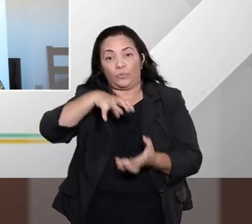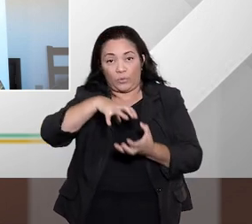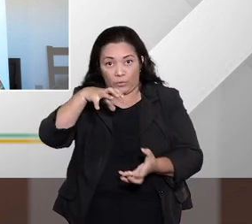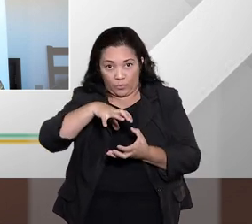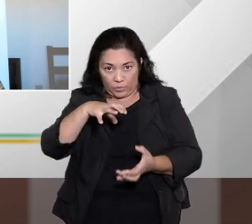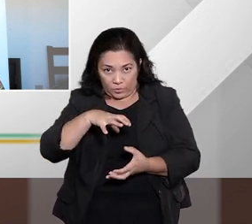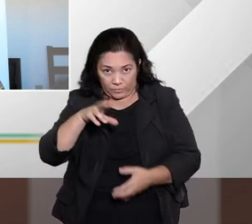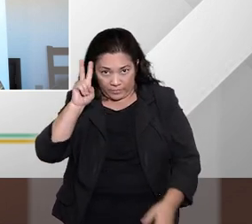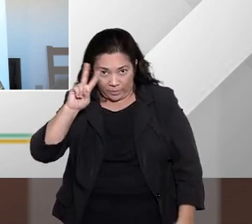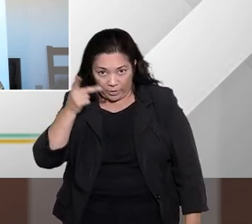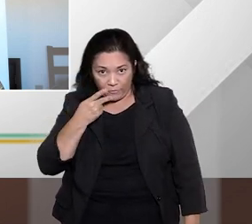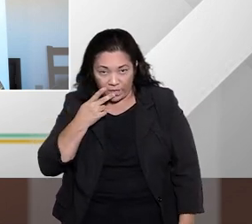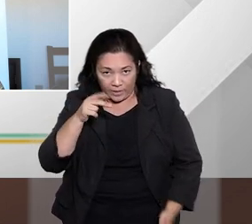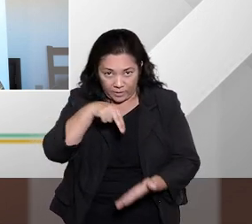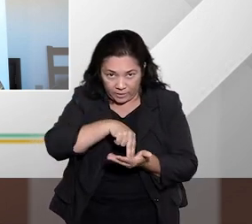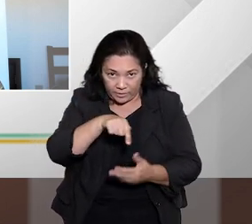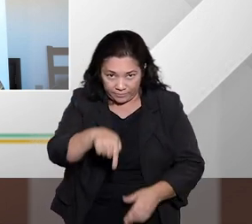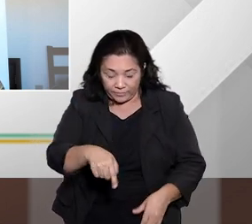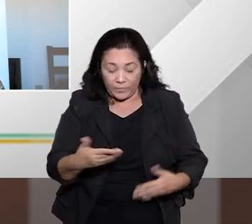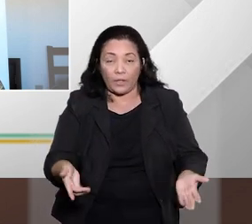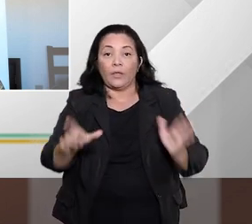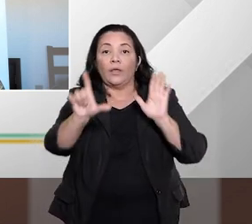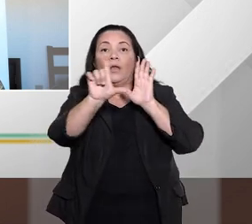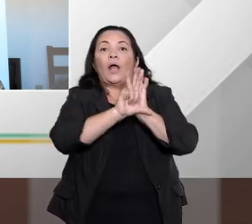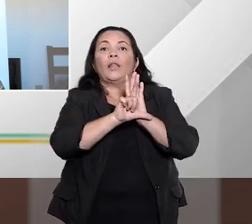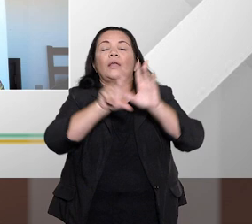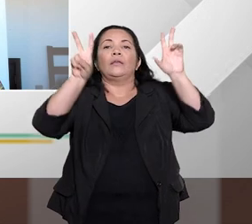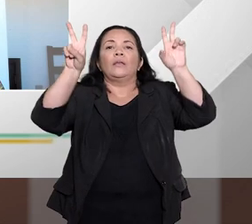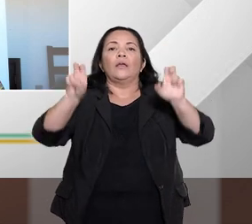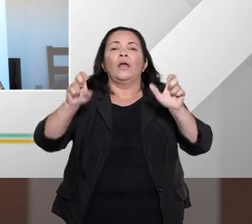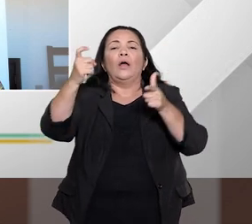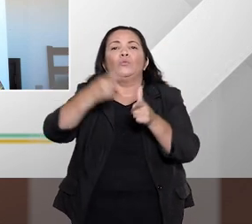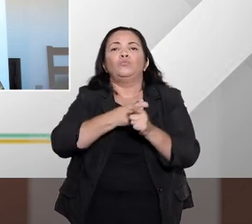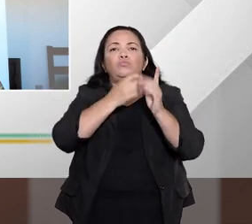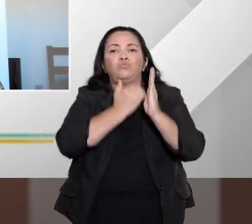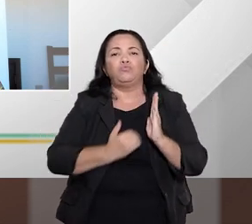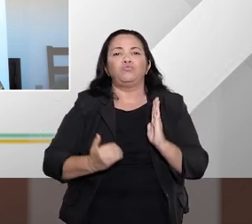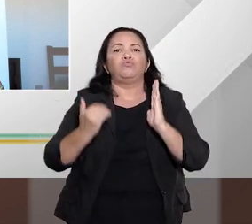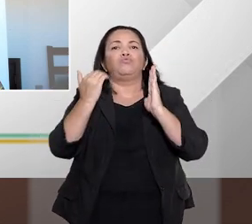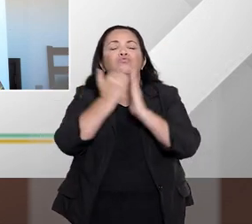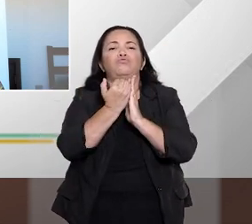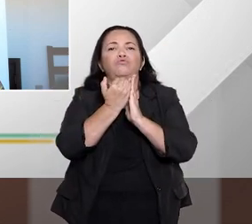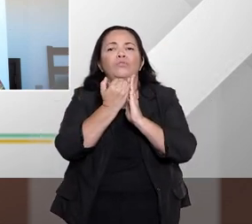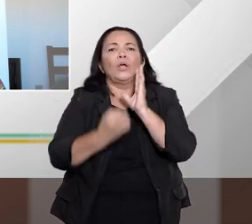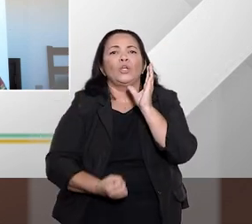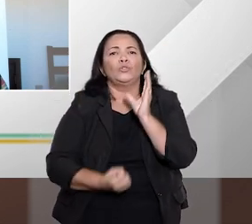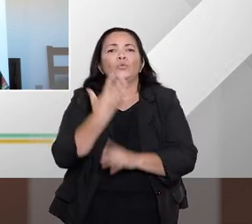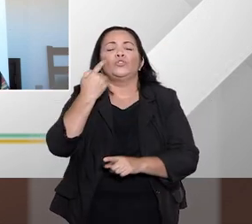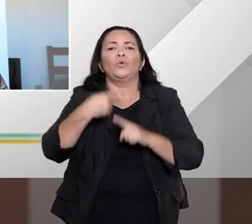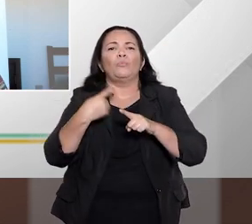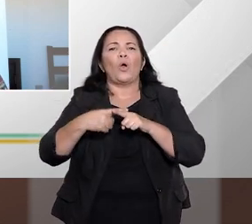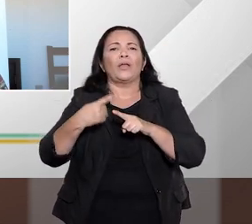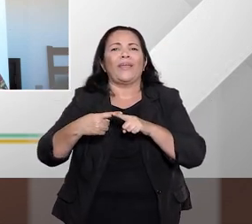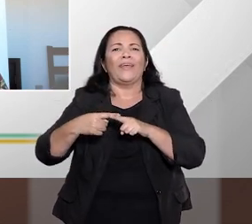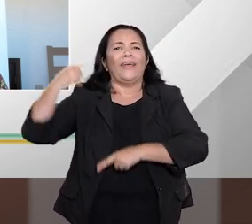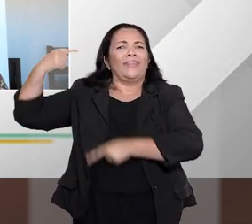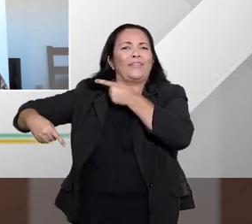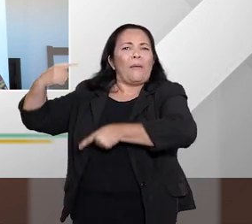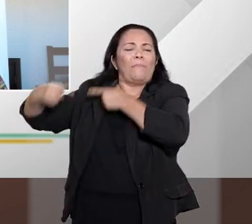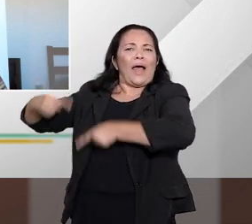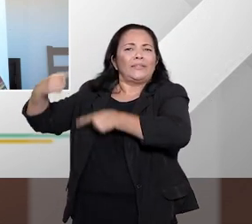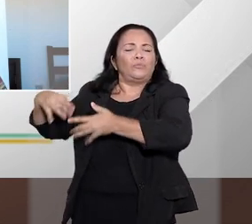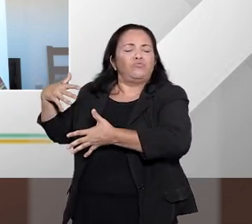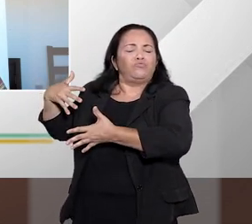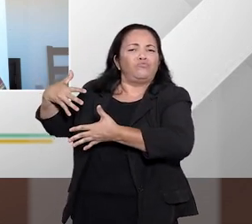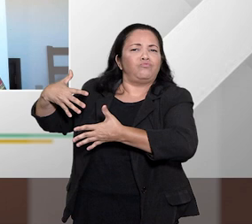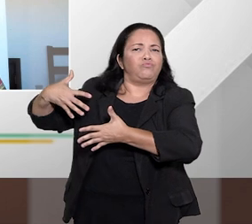a gente mencionou no começo do programa. Essa nova lei, conhecida como a Lei do Superendividamento, é produto de anos de pesquisa e debates de uma